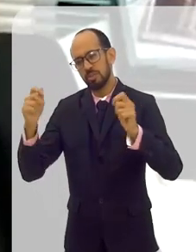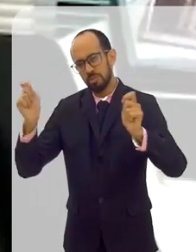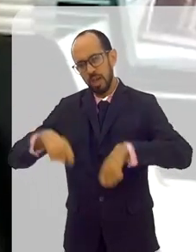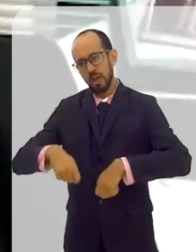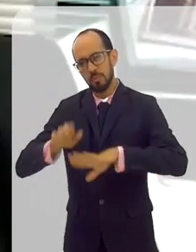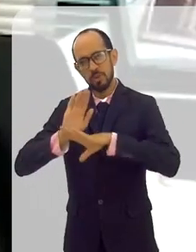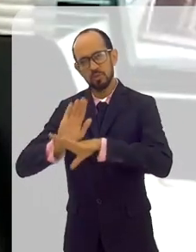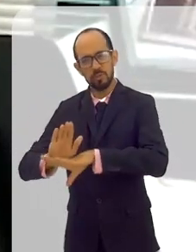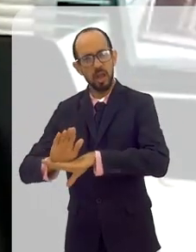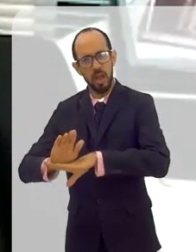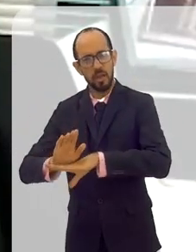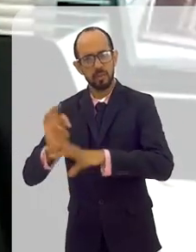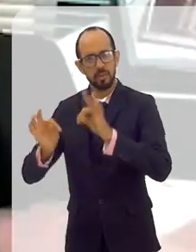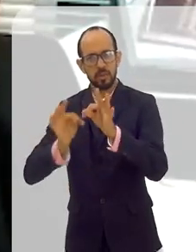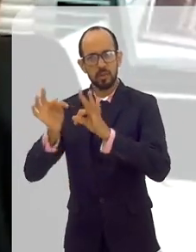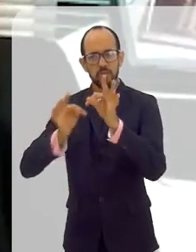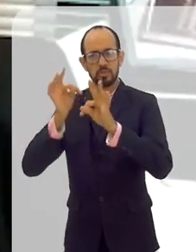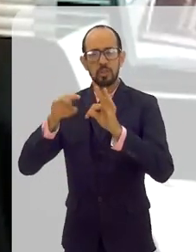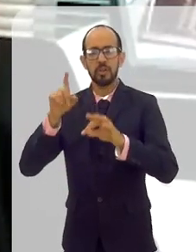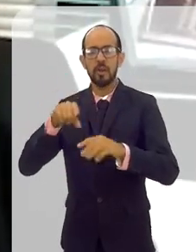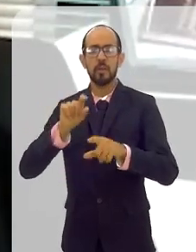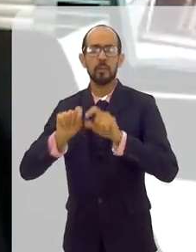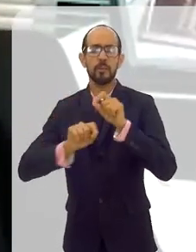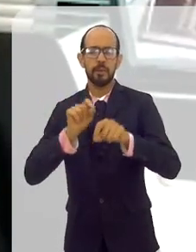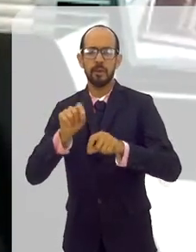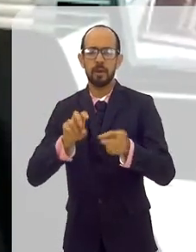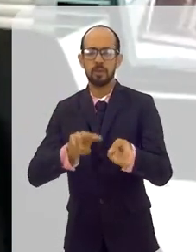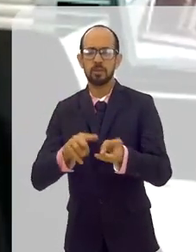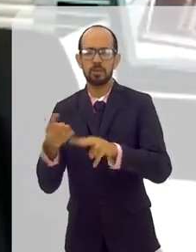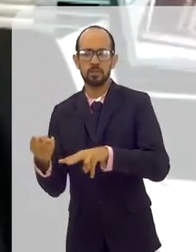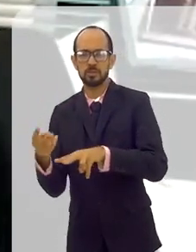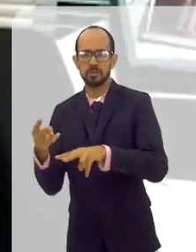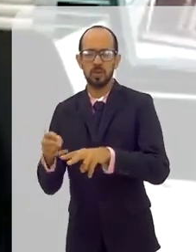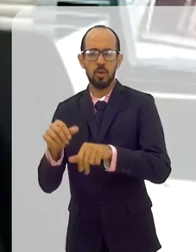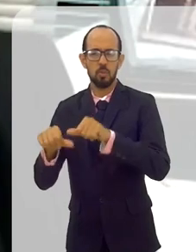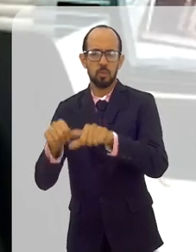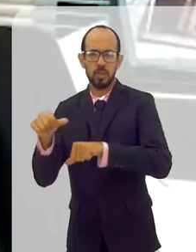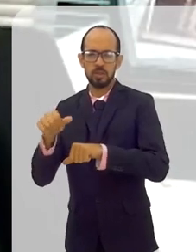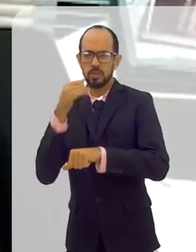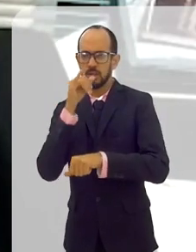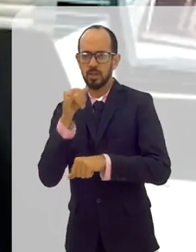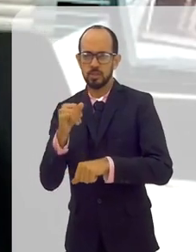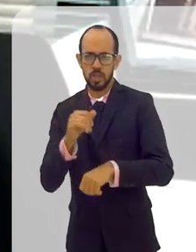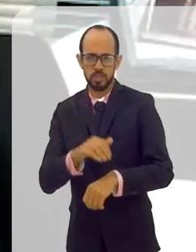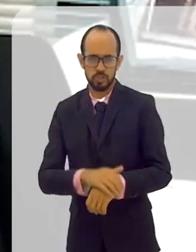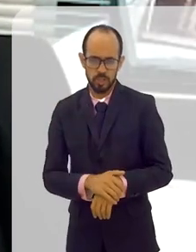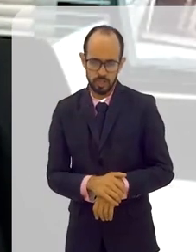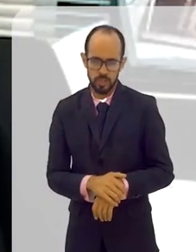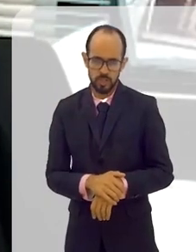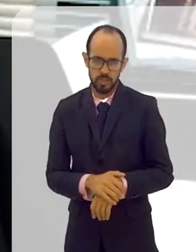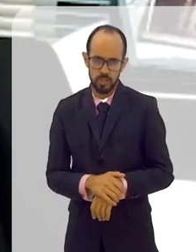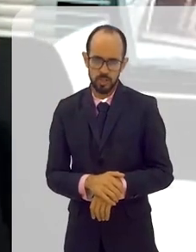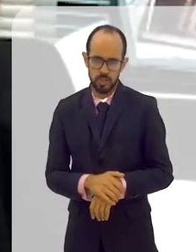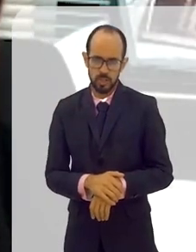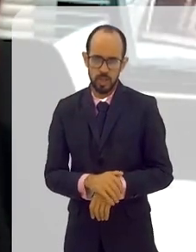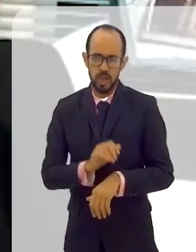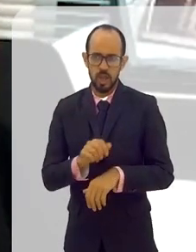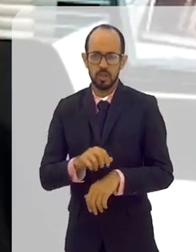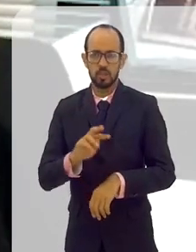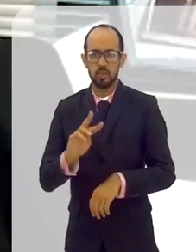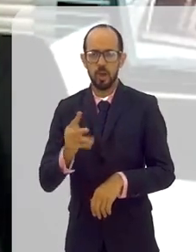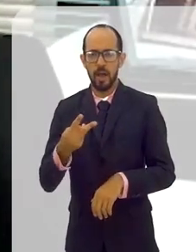pode ajudar a responder na área tecnológica, que é a transição energética, a